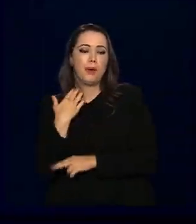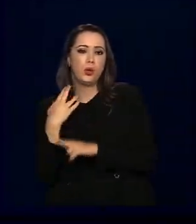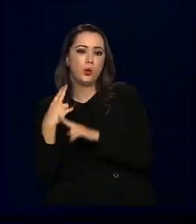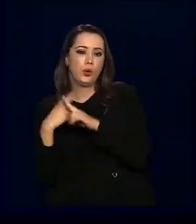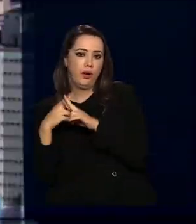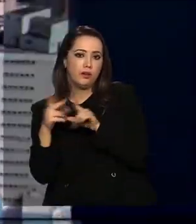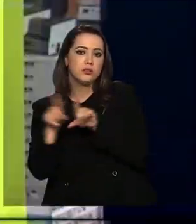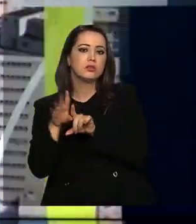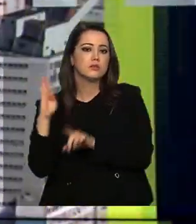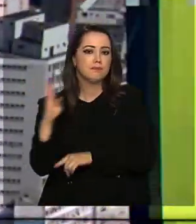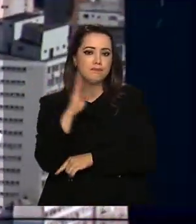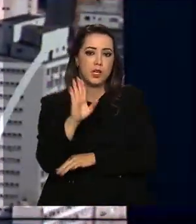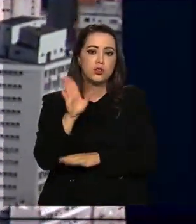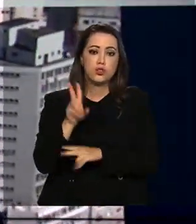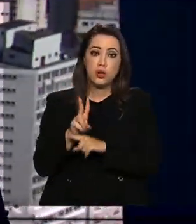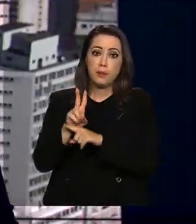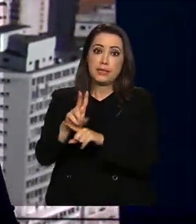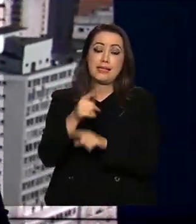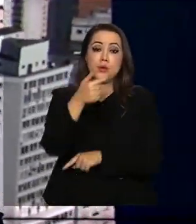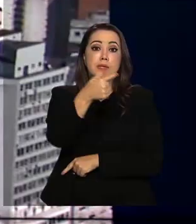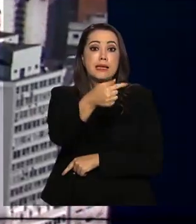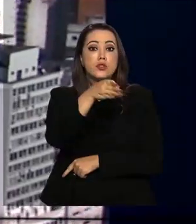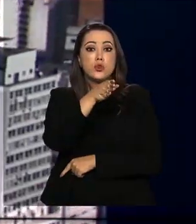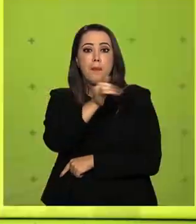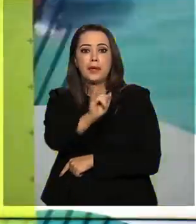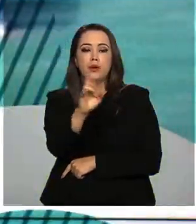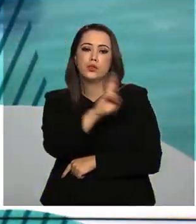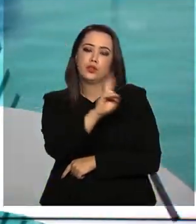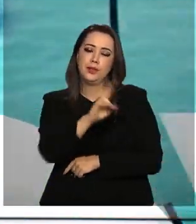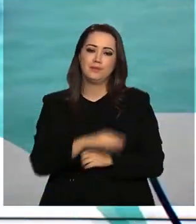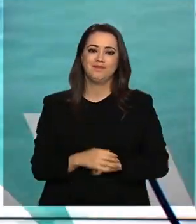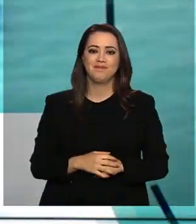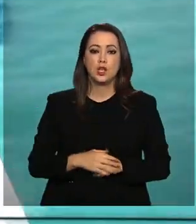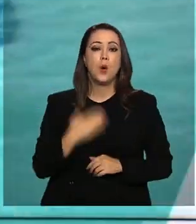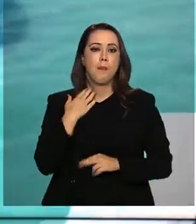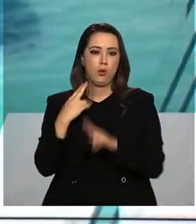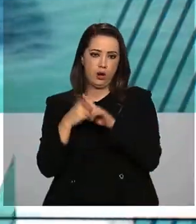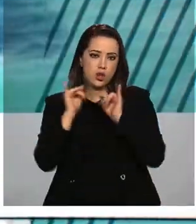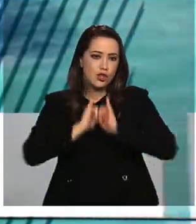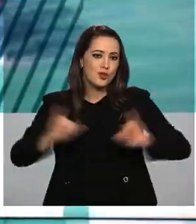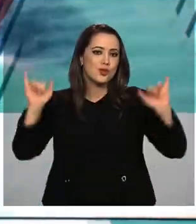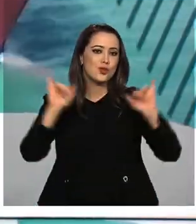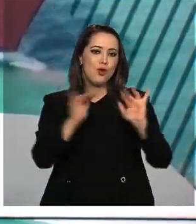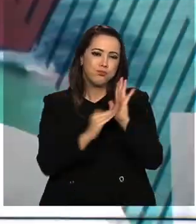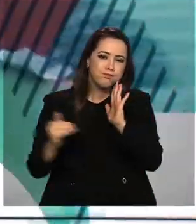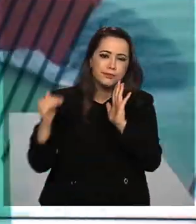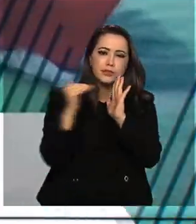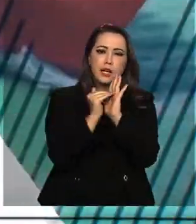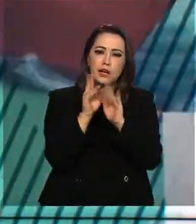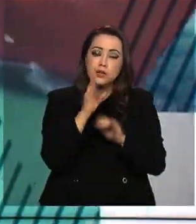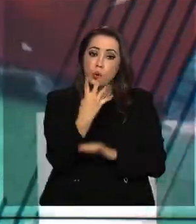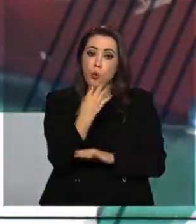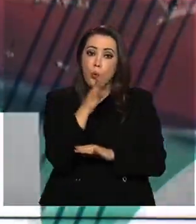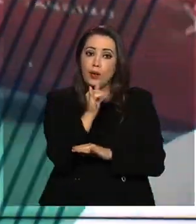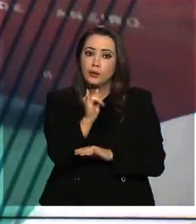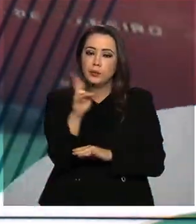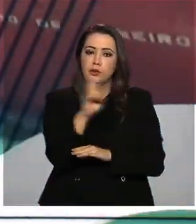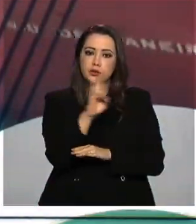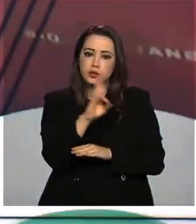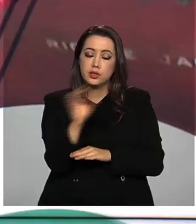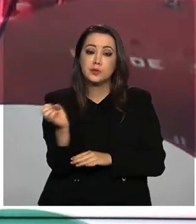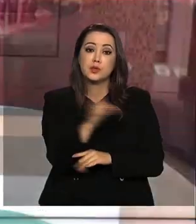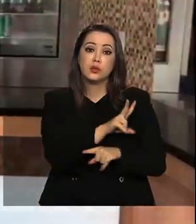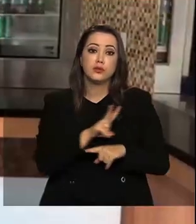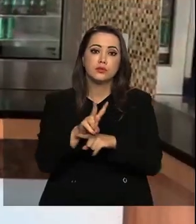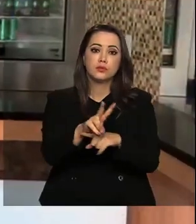emprestaram quase R 7 bilhões. E agora há pouco, a Caixa anunciou mais um acréscimo de R$ bilhões para novos empréstimos.